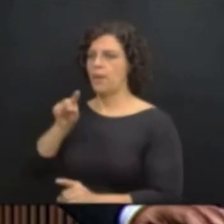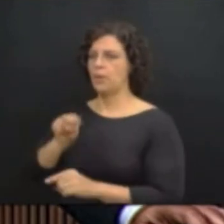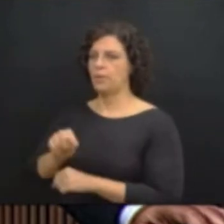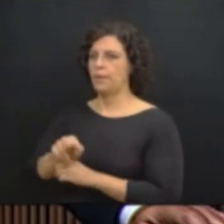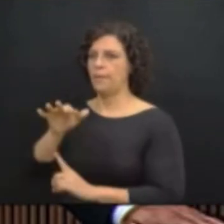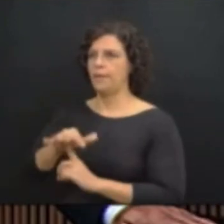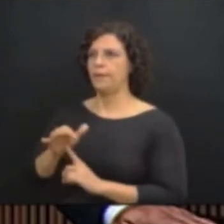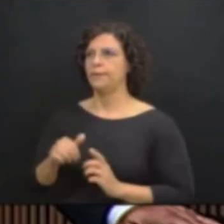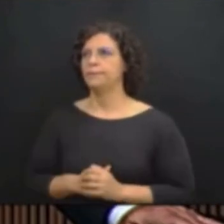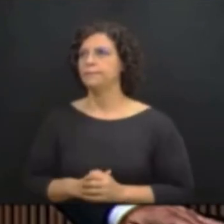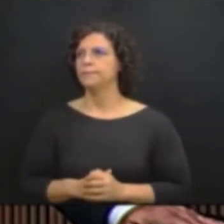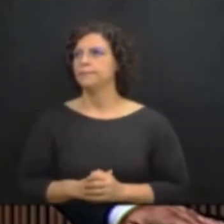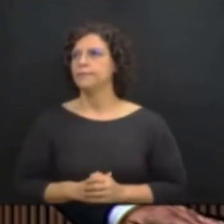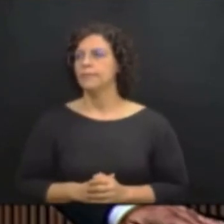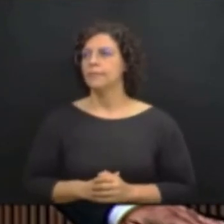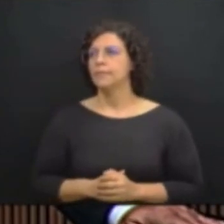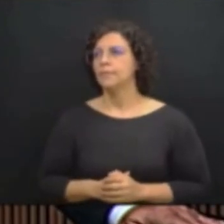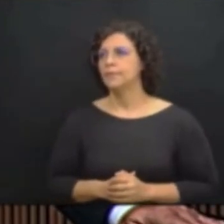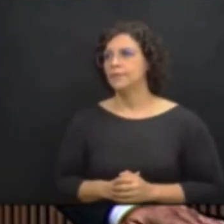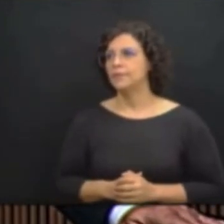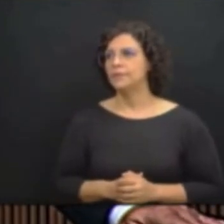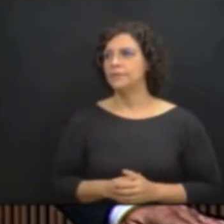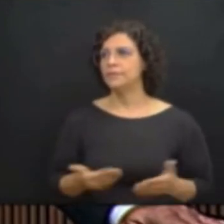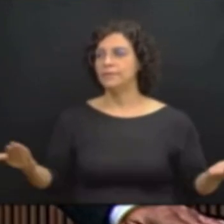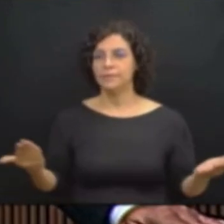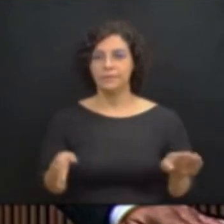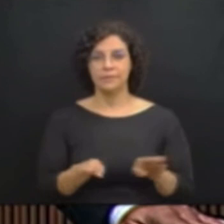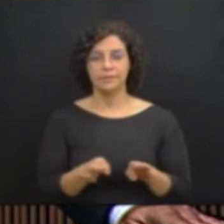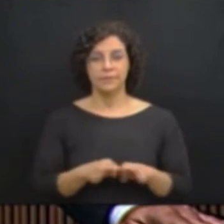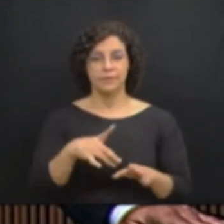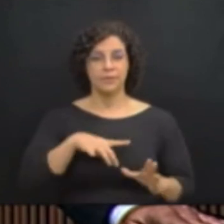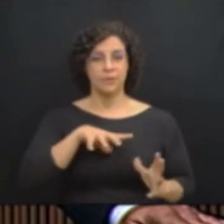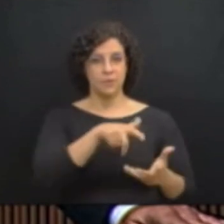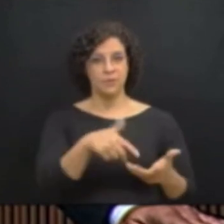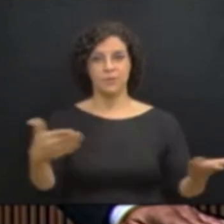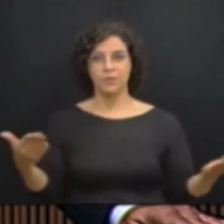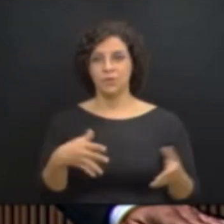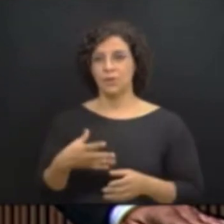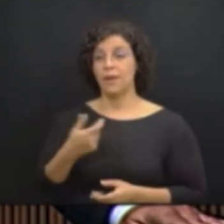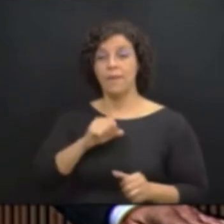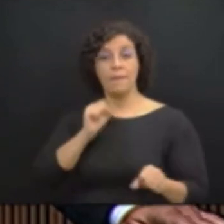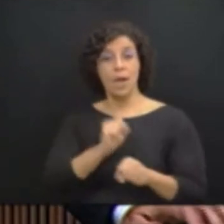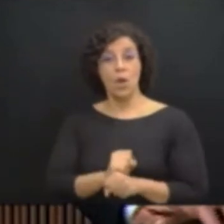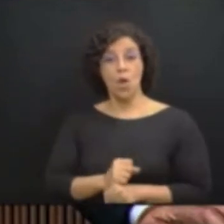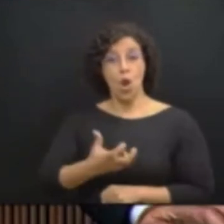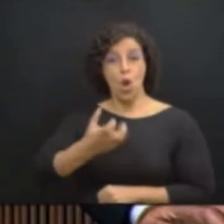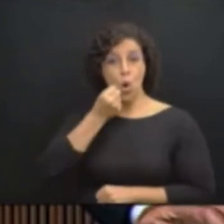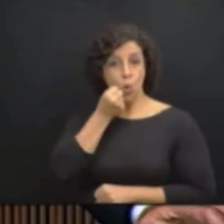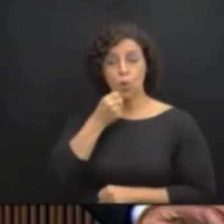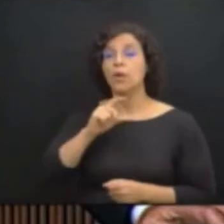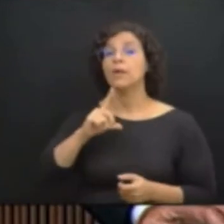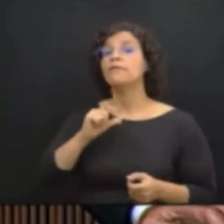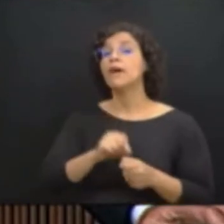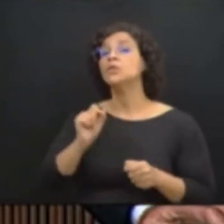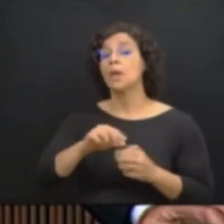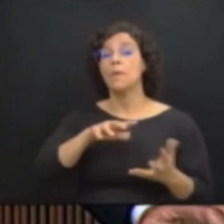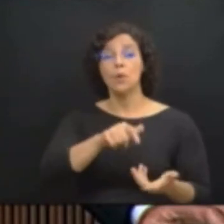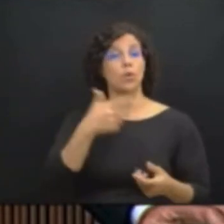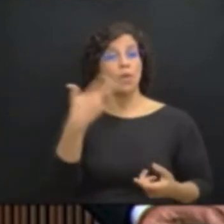Paraná. O mundo está revertendo privatizações na área de água e energia.